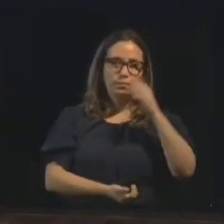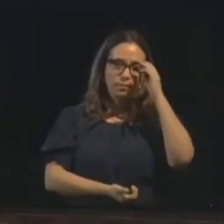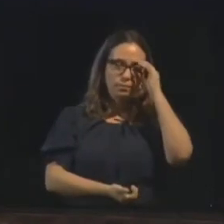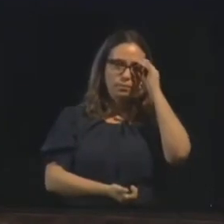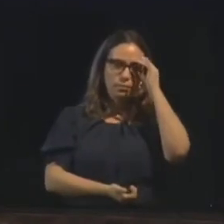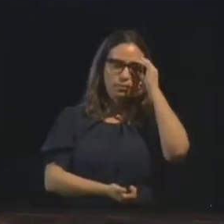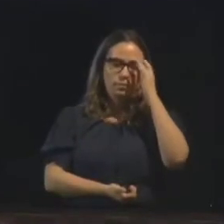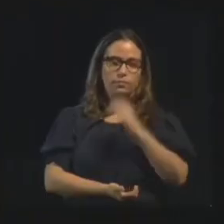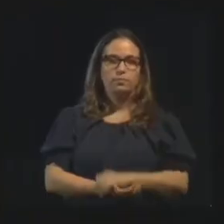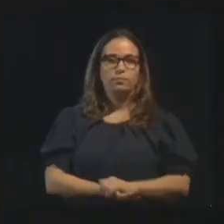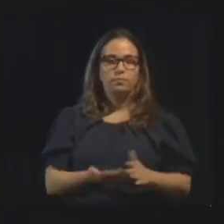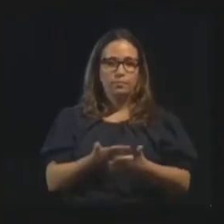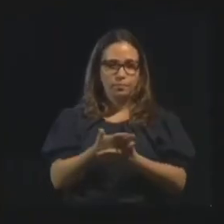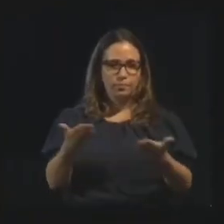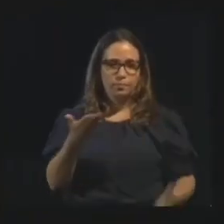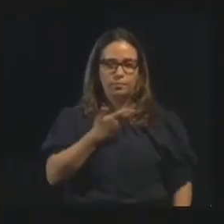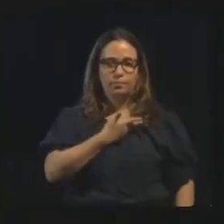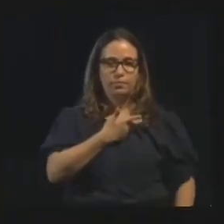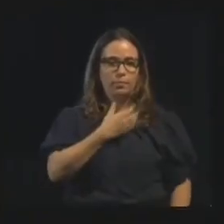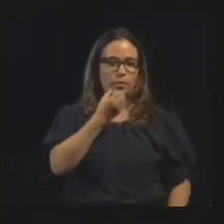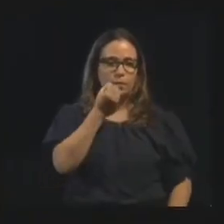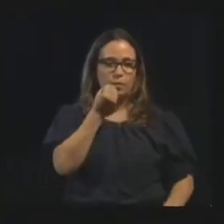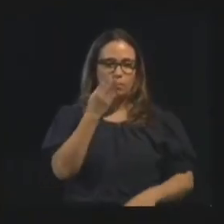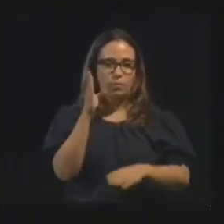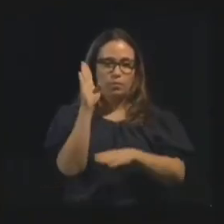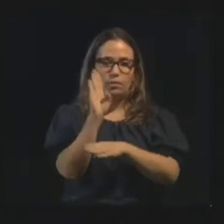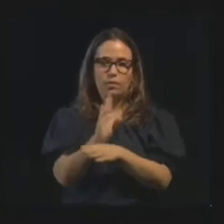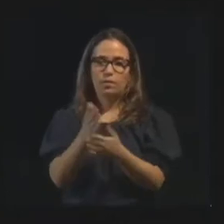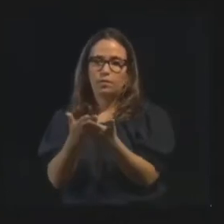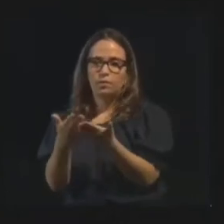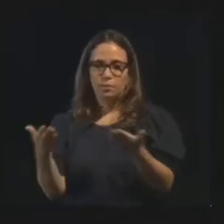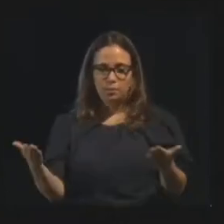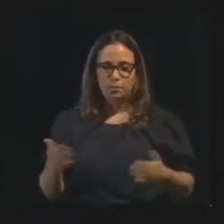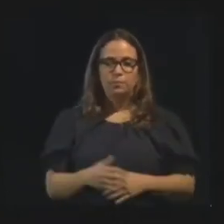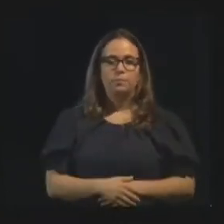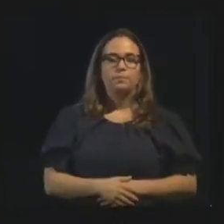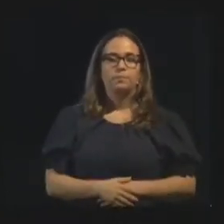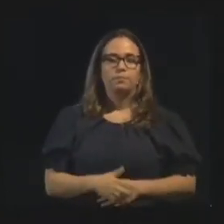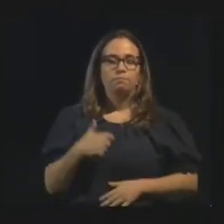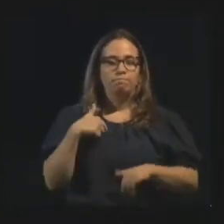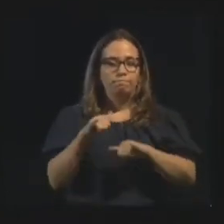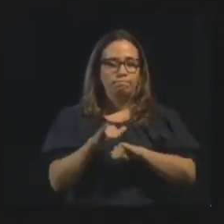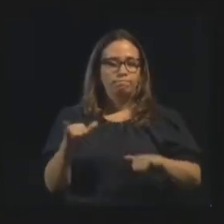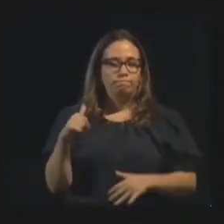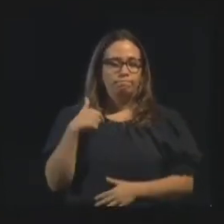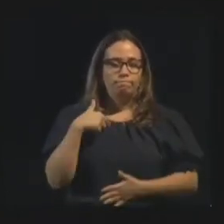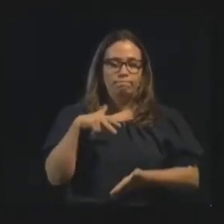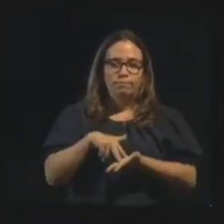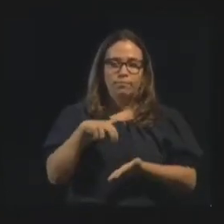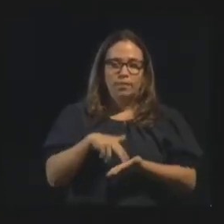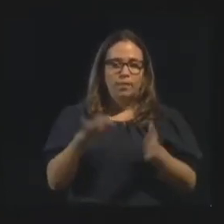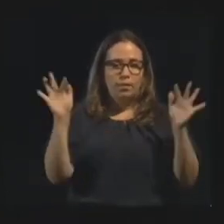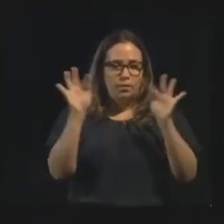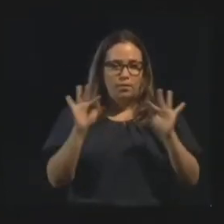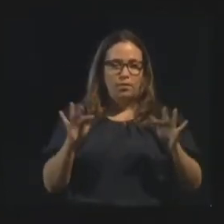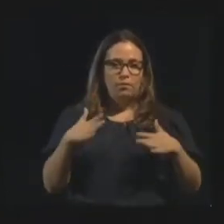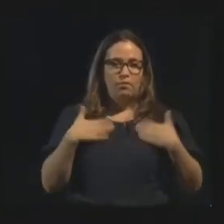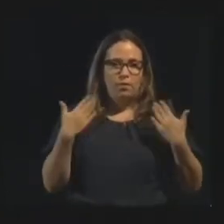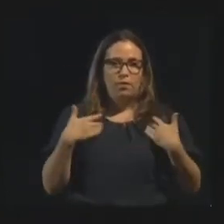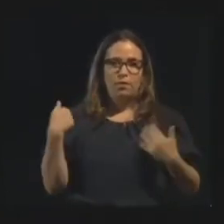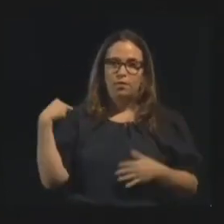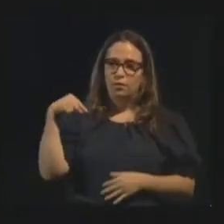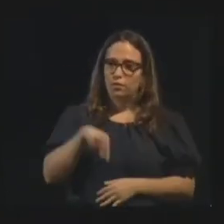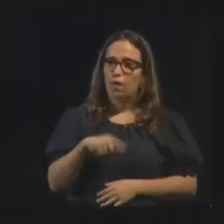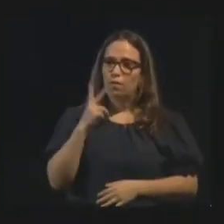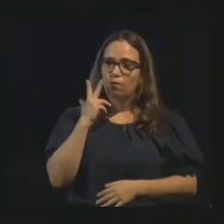Caros amigos, muito boa tarde a todos. Quero expressar a minha alegria de poder estar em Fortaleza